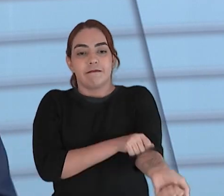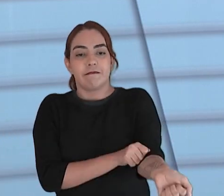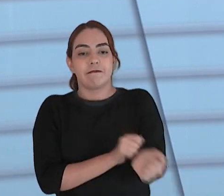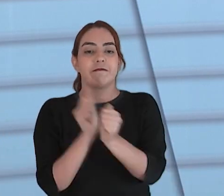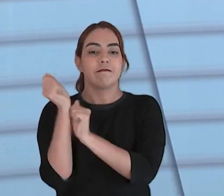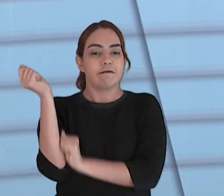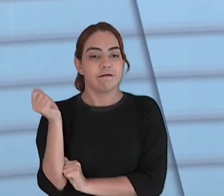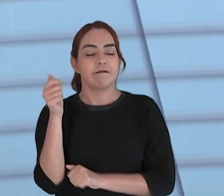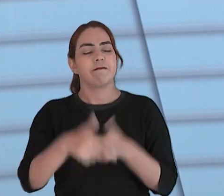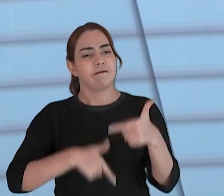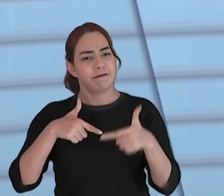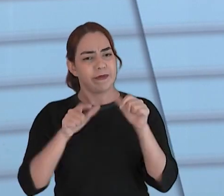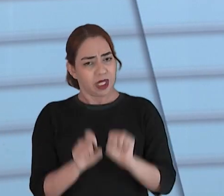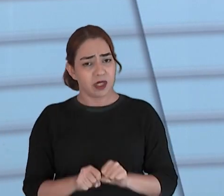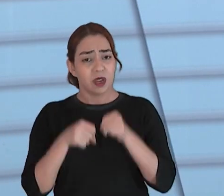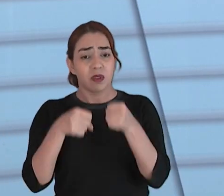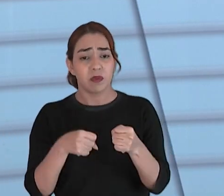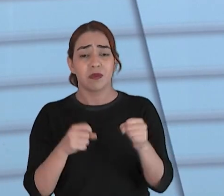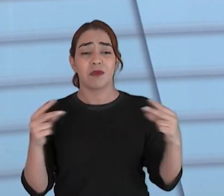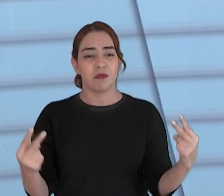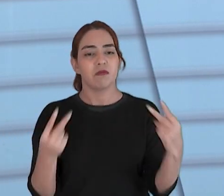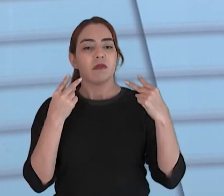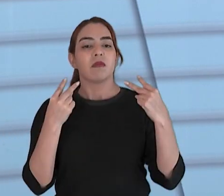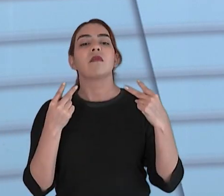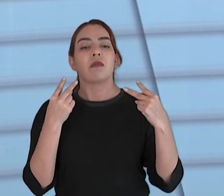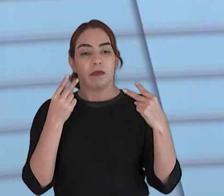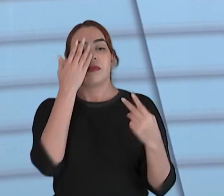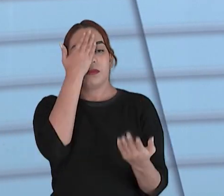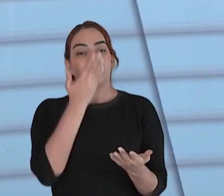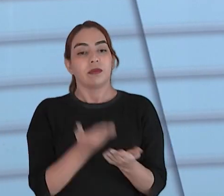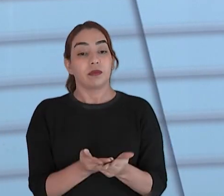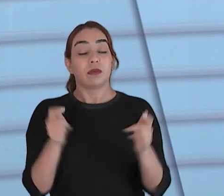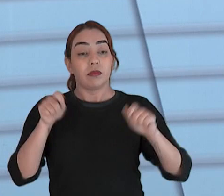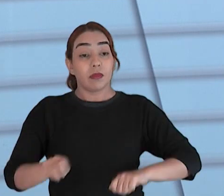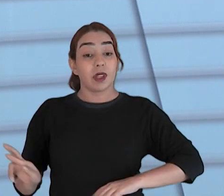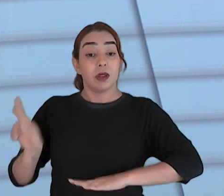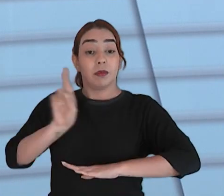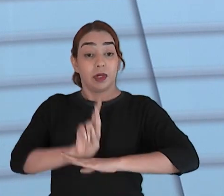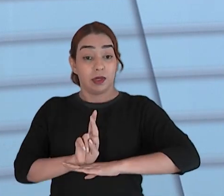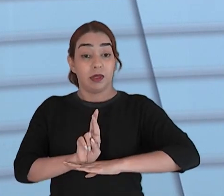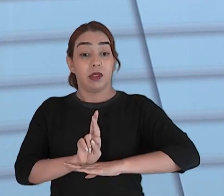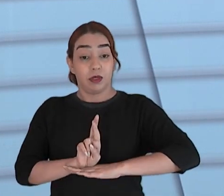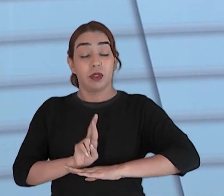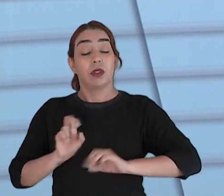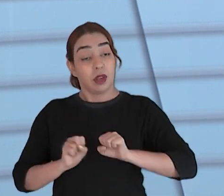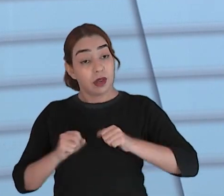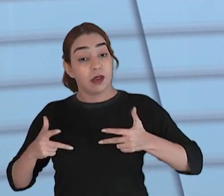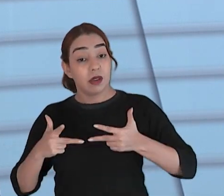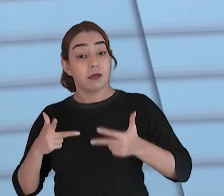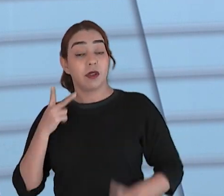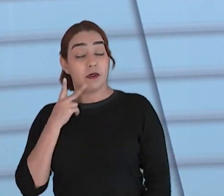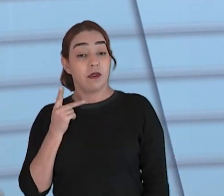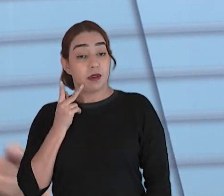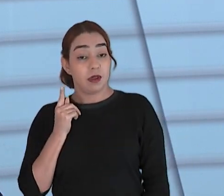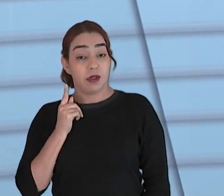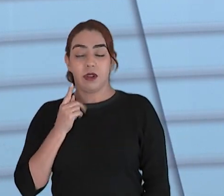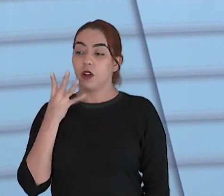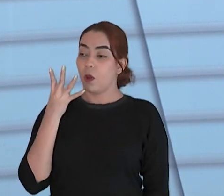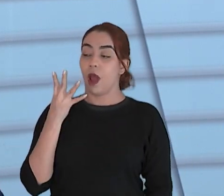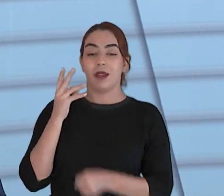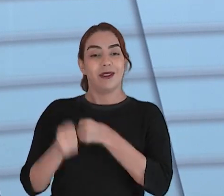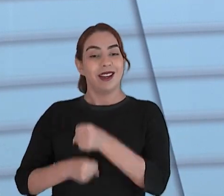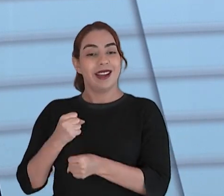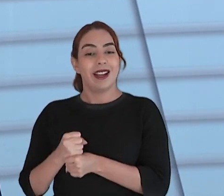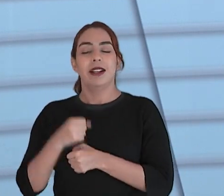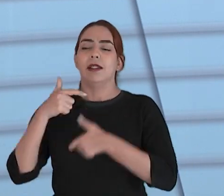mostrar para a população que me deu aquela chance para ser o representante deles na Câmara Municipal. E durante os quatro anos